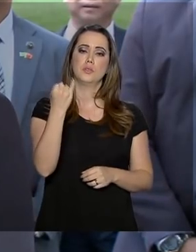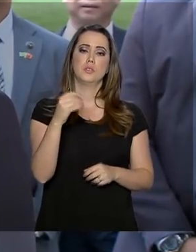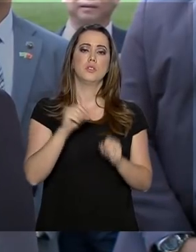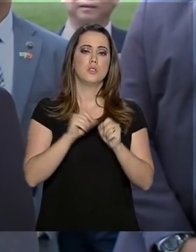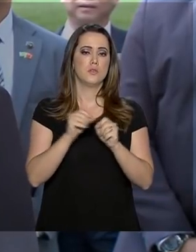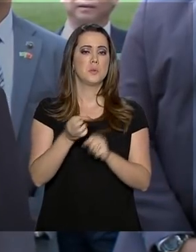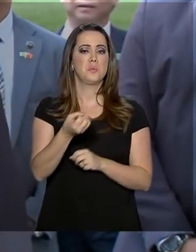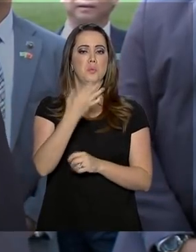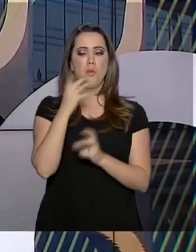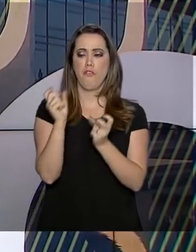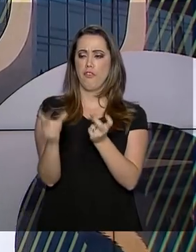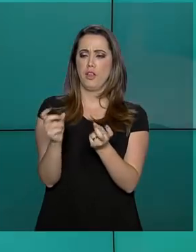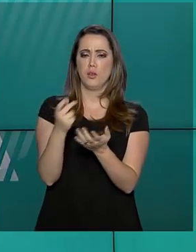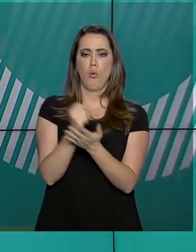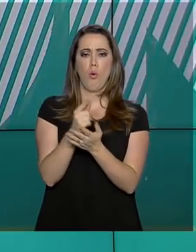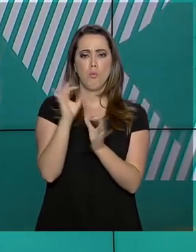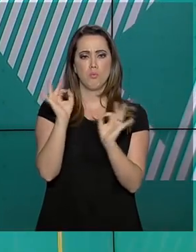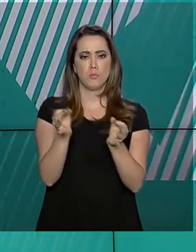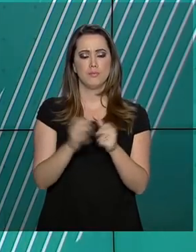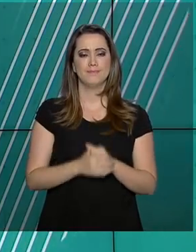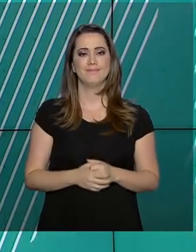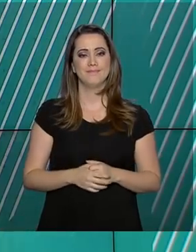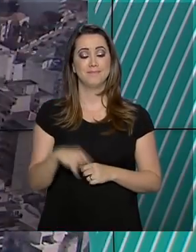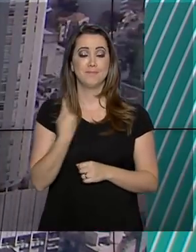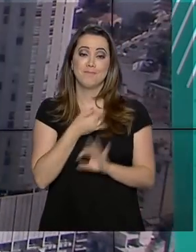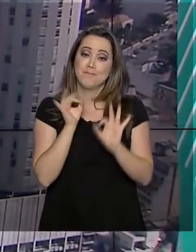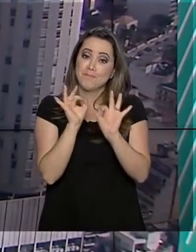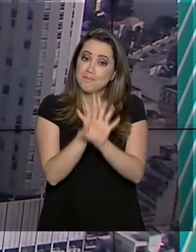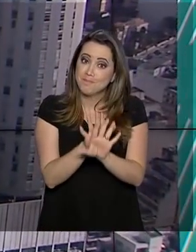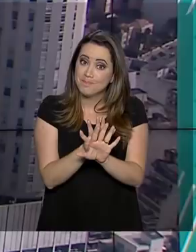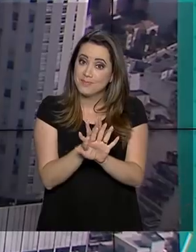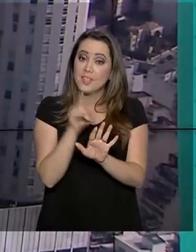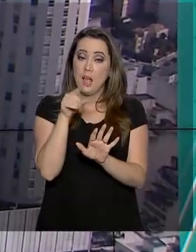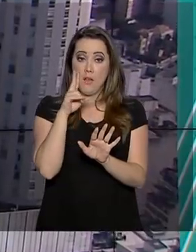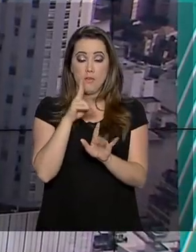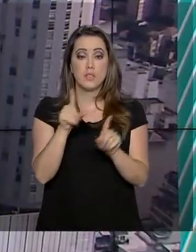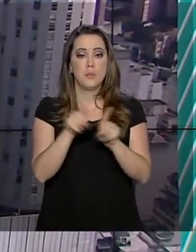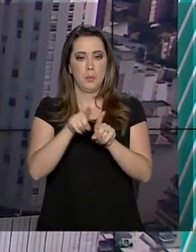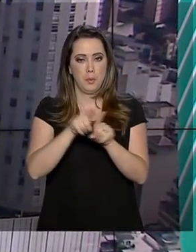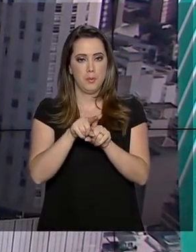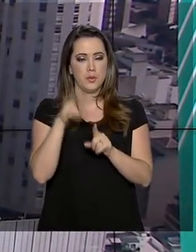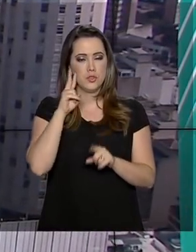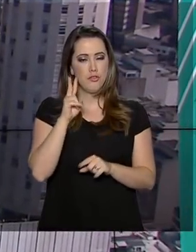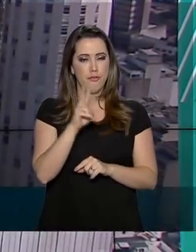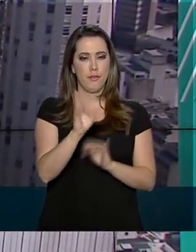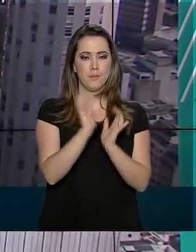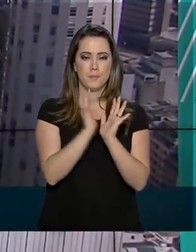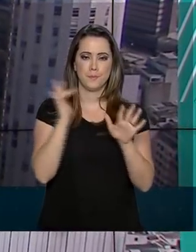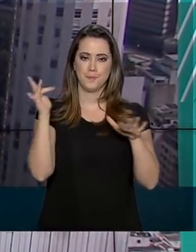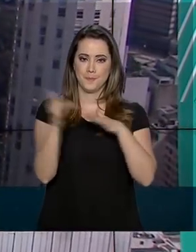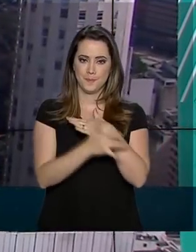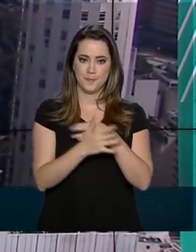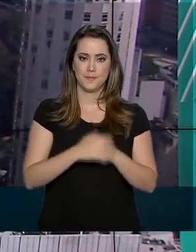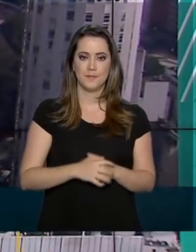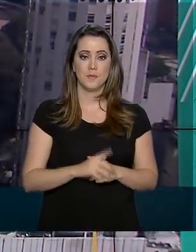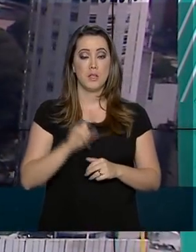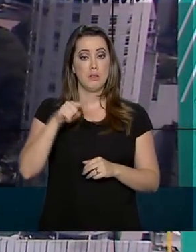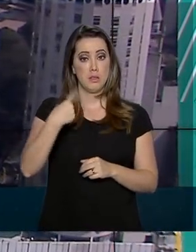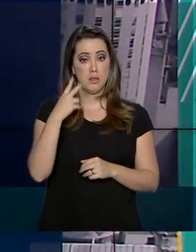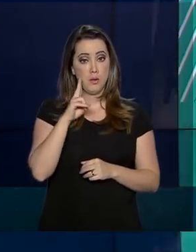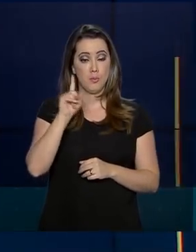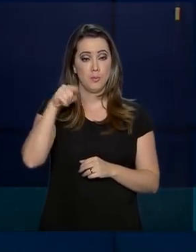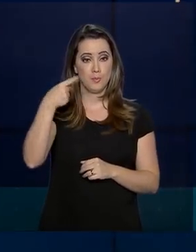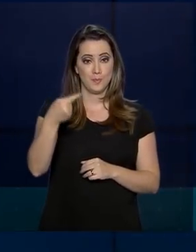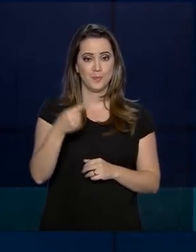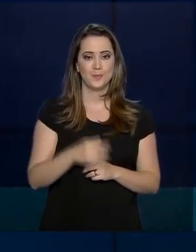fazer bons negócios. O governo agora termina aqui. Você pode nos acompanhar também pelas redes sociais. Nos vemos